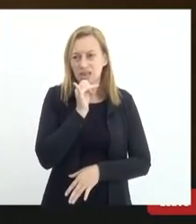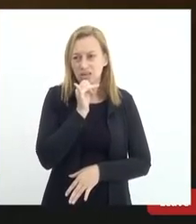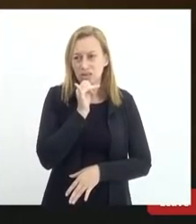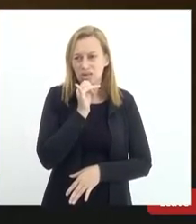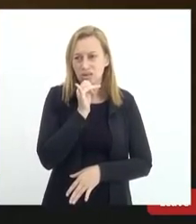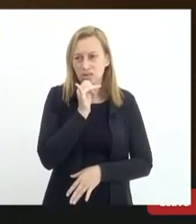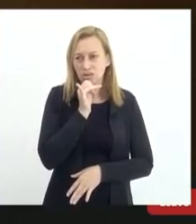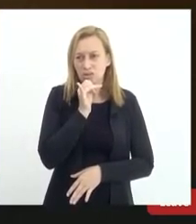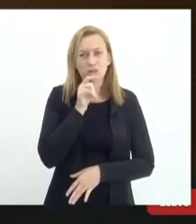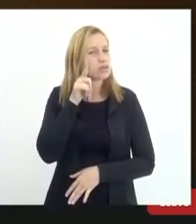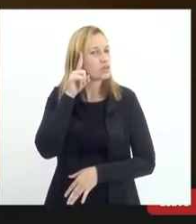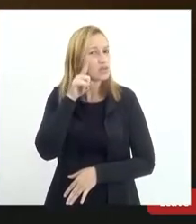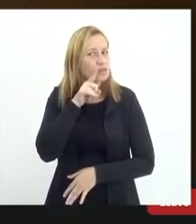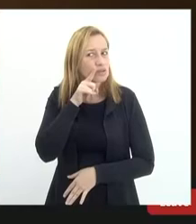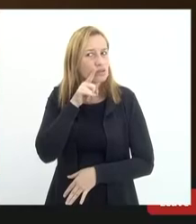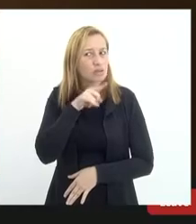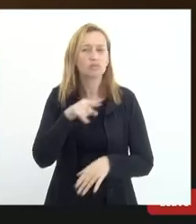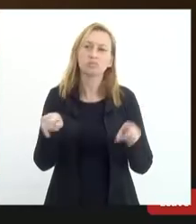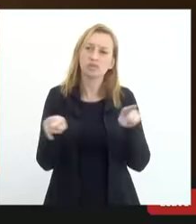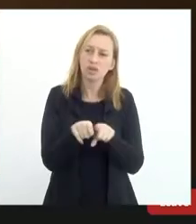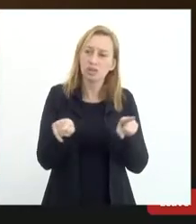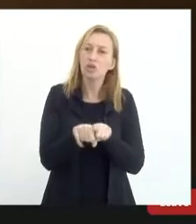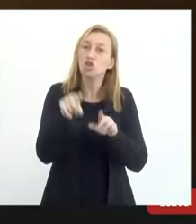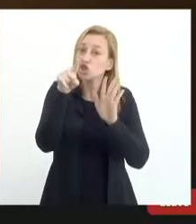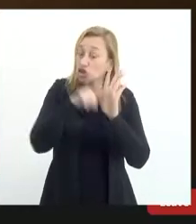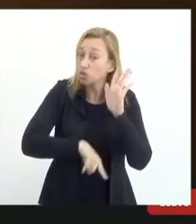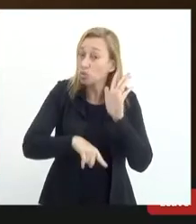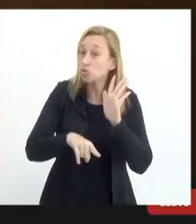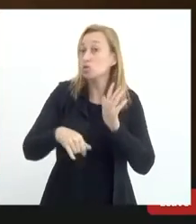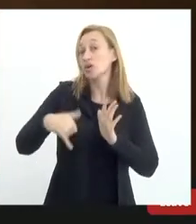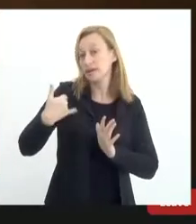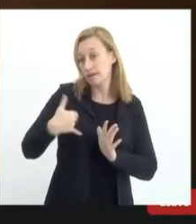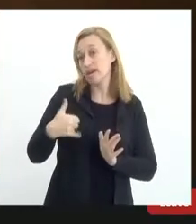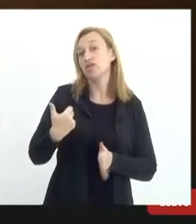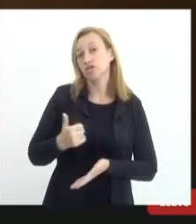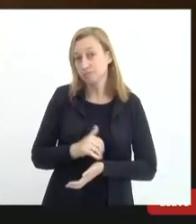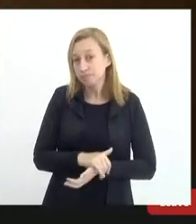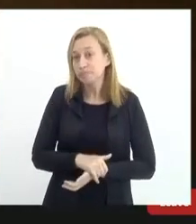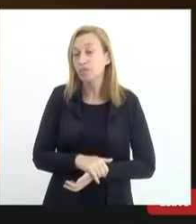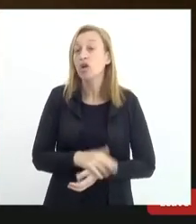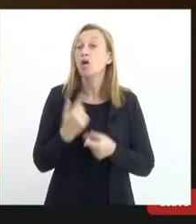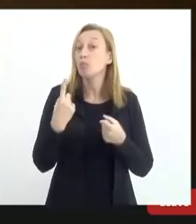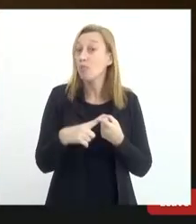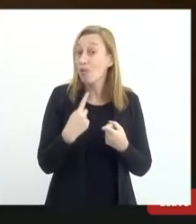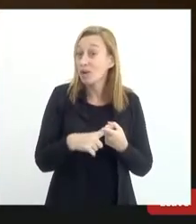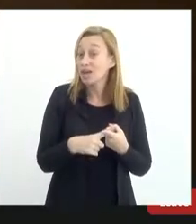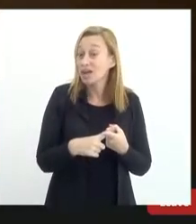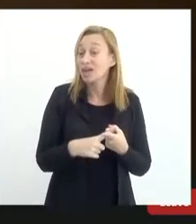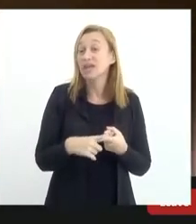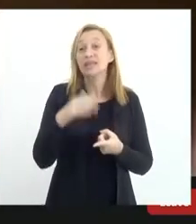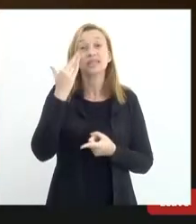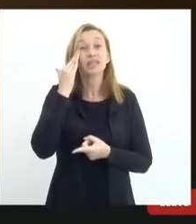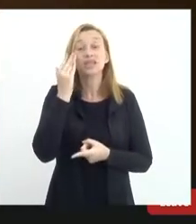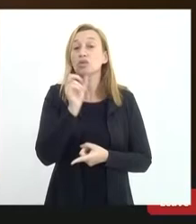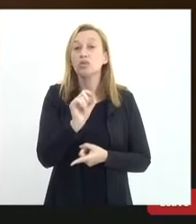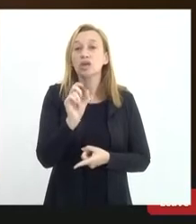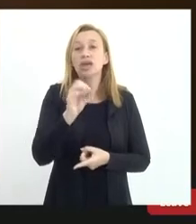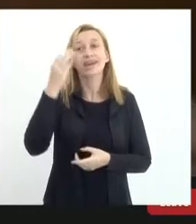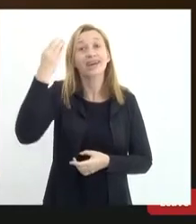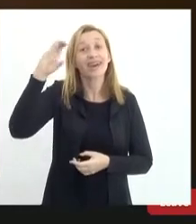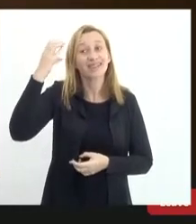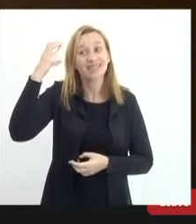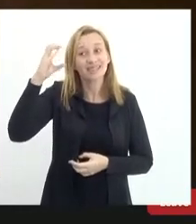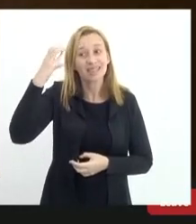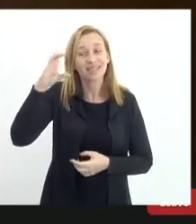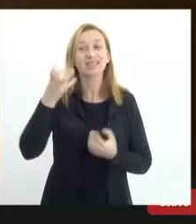Estados Unidos também diminuiu esta idade porque entendo que a ciência